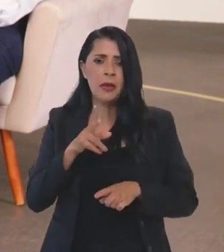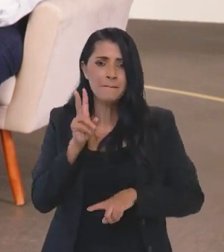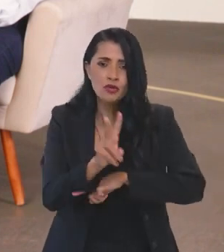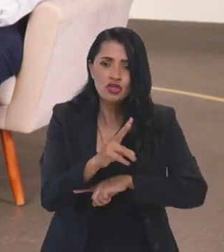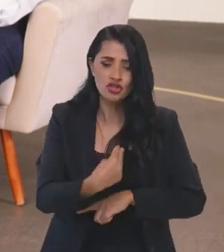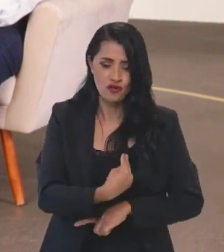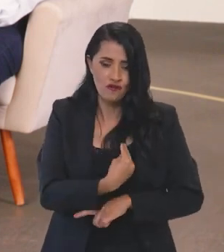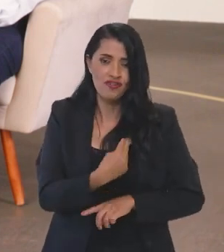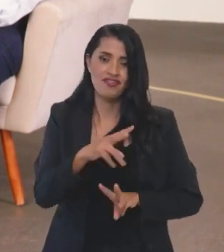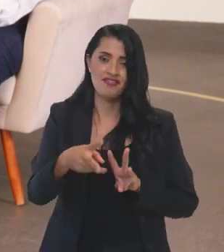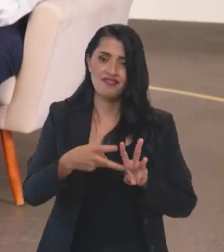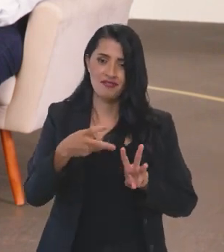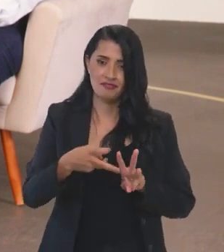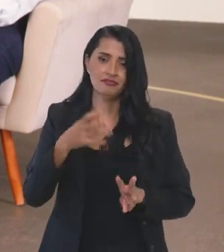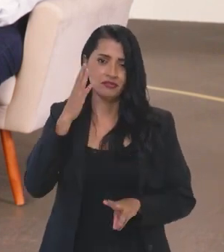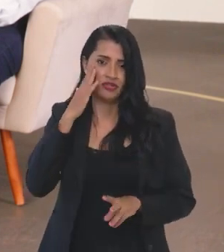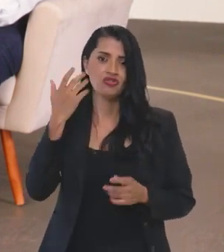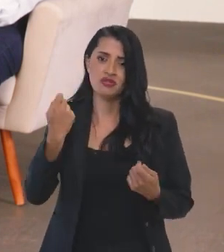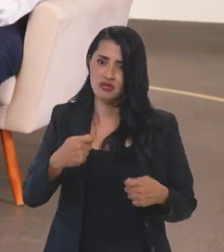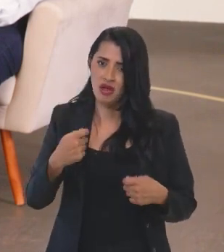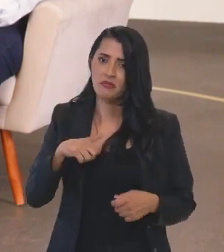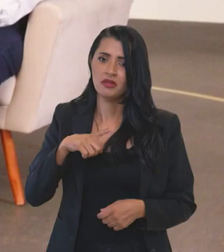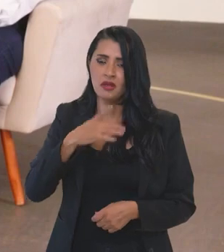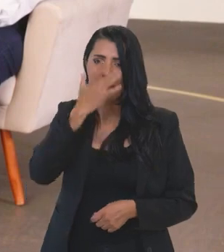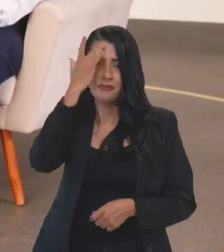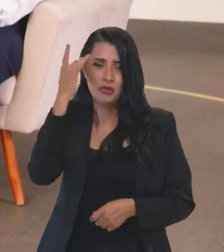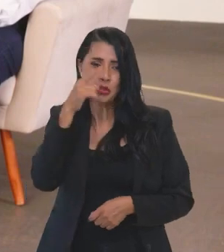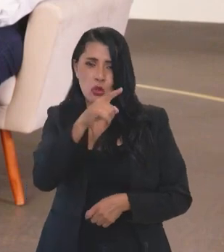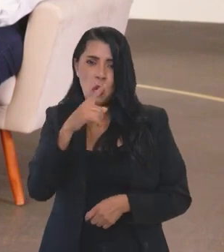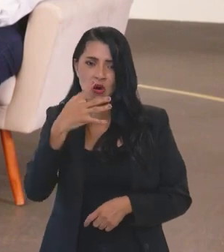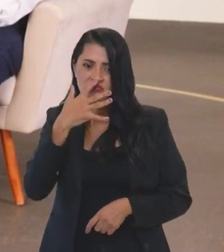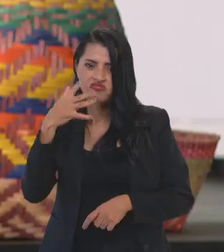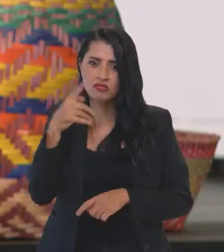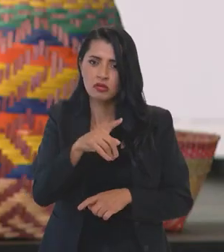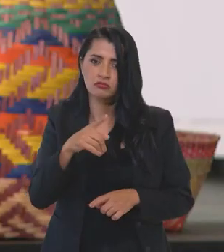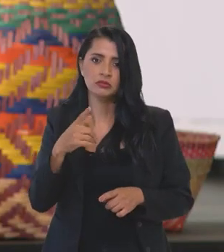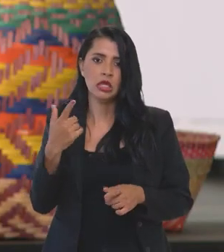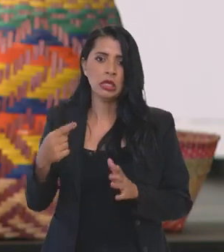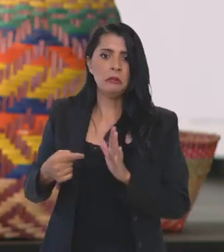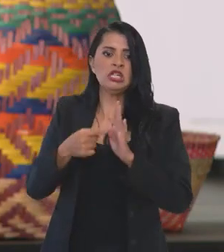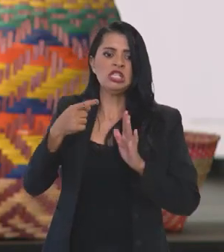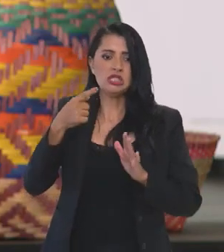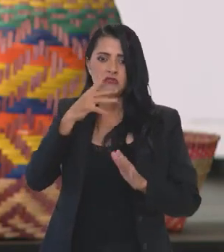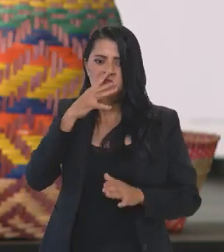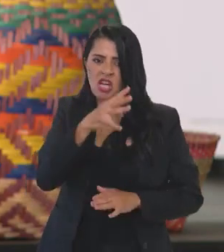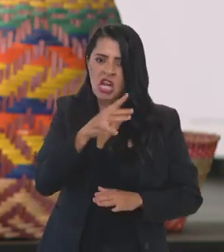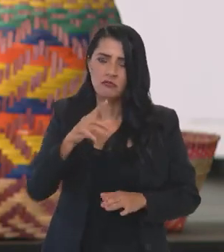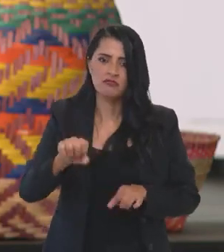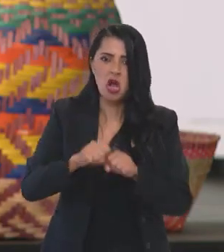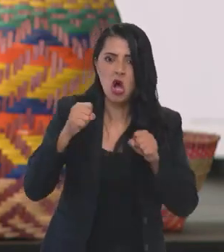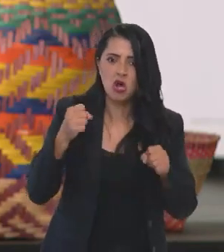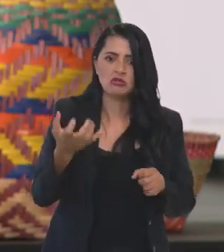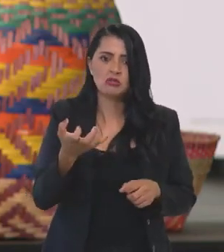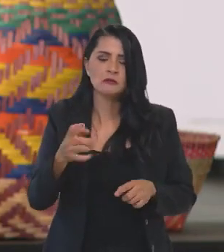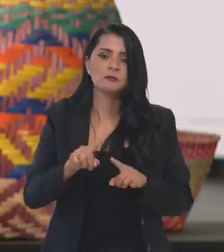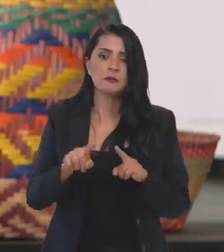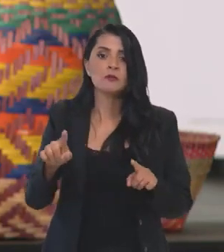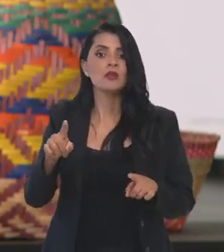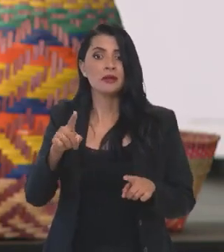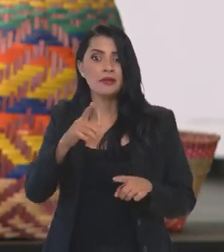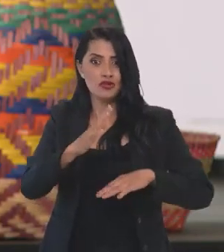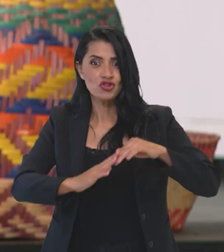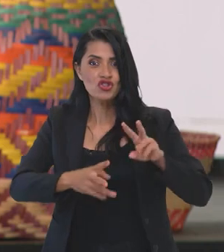para proteger vidas indígenas. A gente sabe que tem servidores ameaçados, lideranças indígenas ameaçadas,